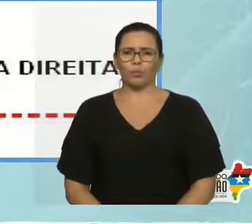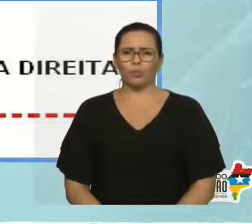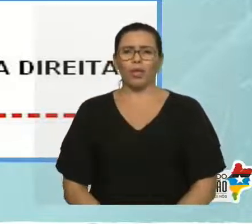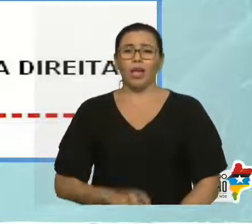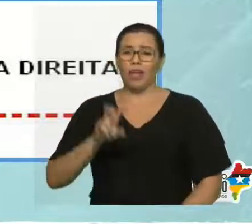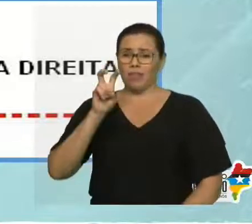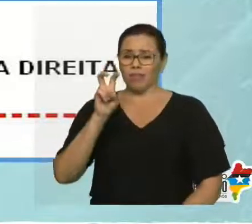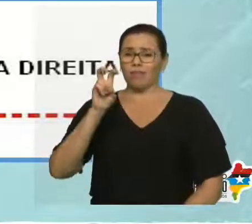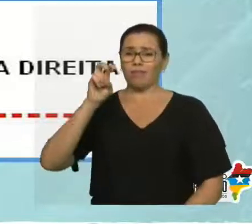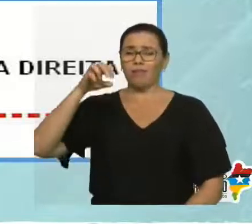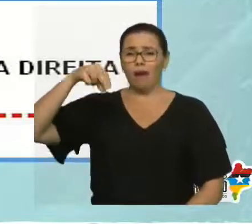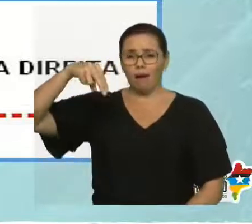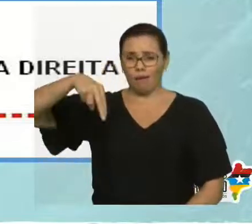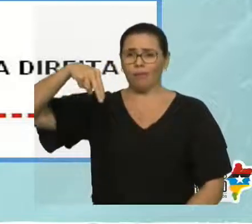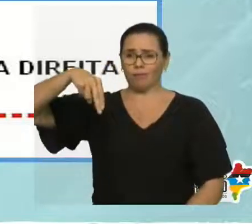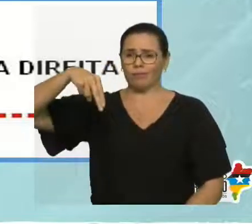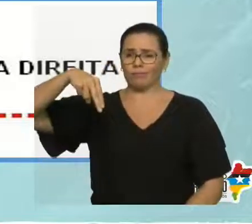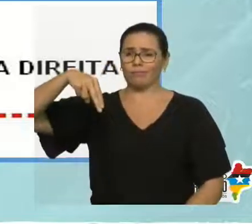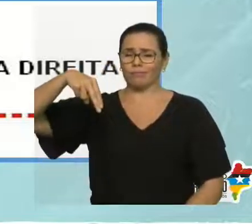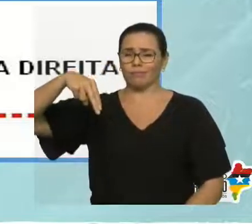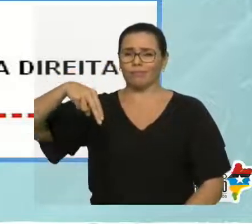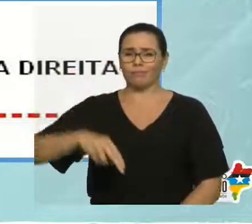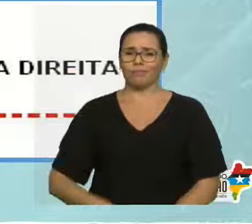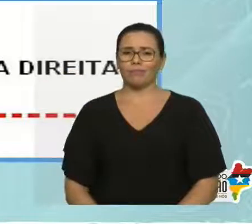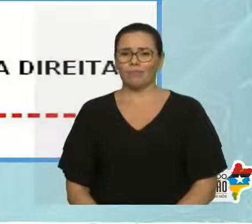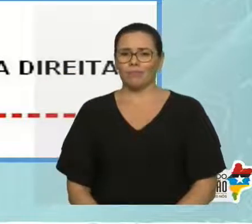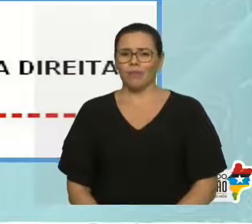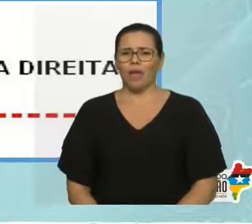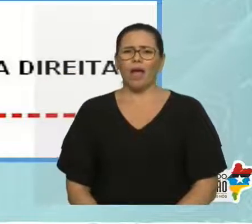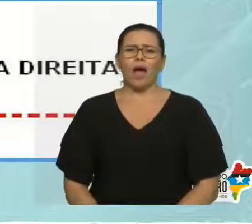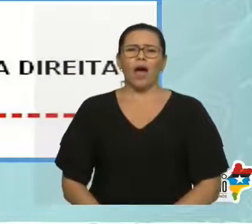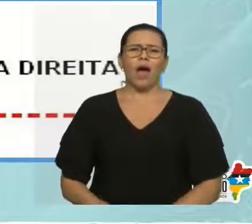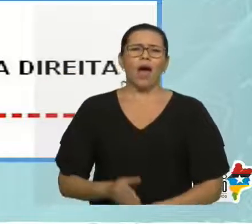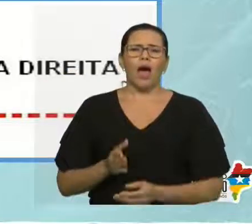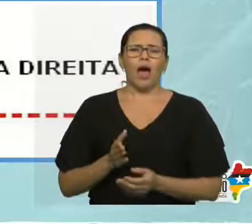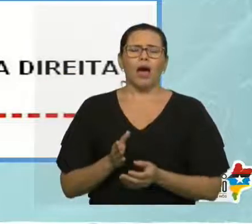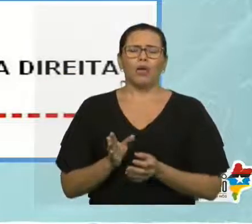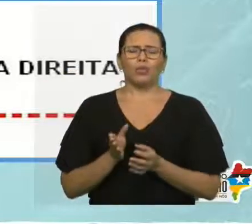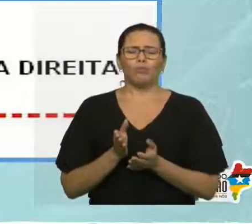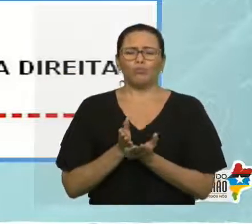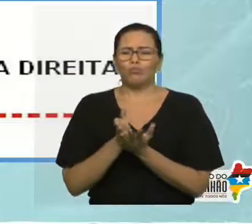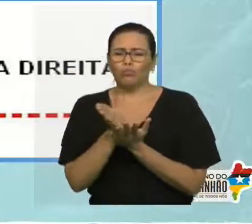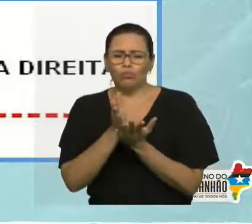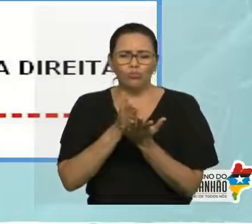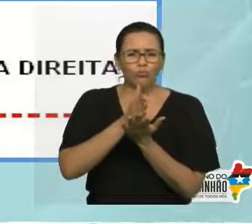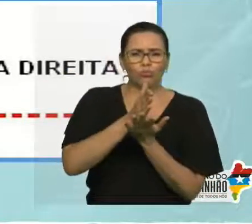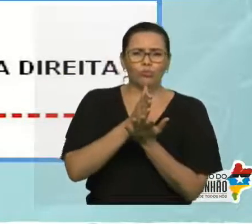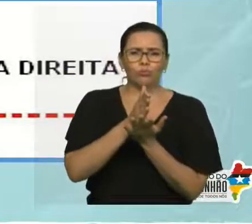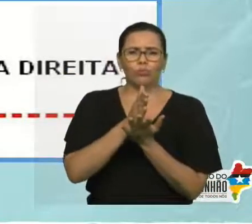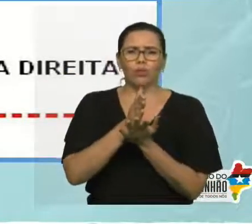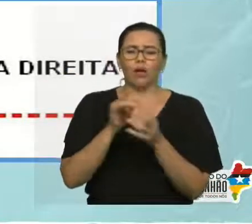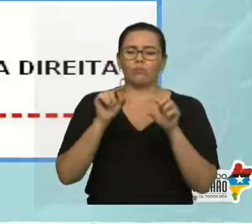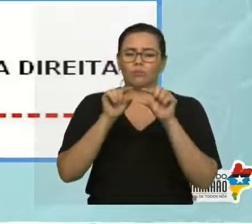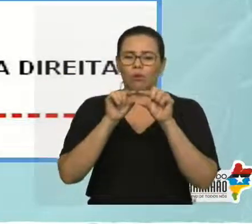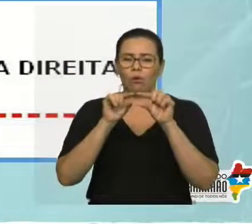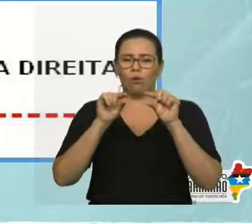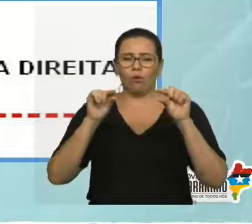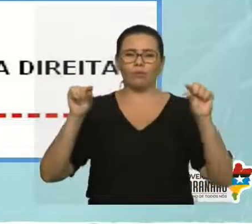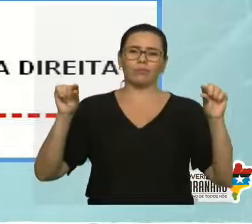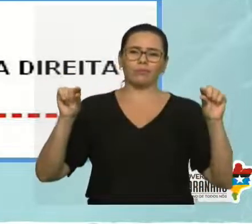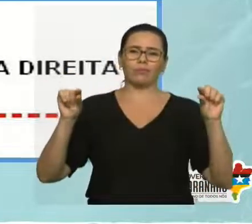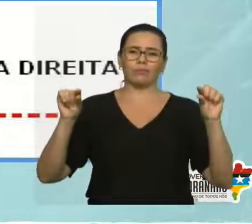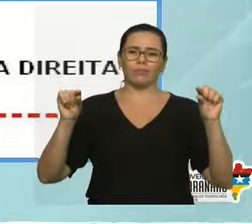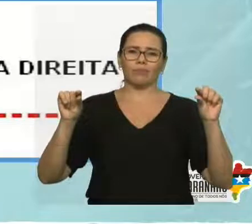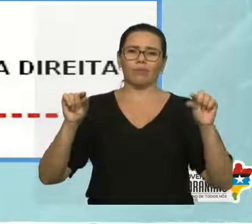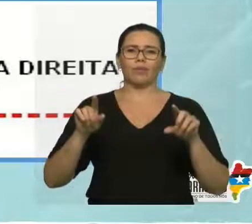5 N, está aqui a intensidade dele. Direção, horizontal, horizontal, isso é direção. E sentido,